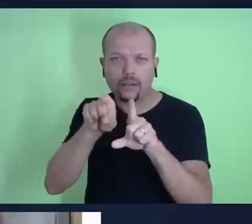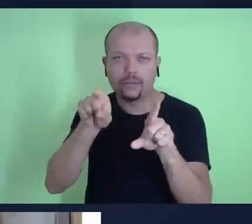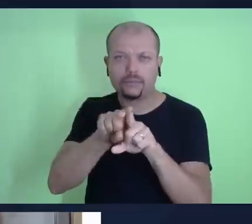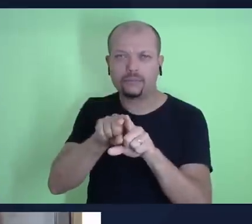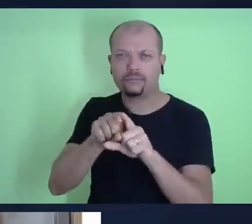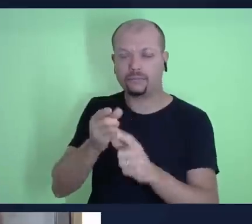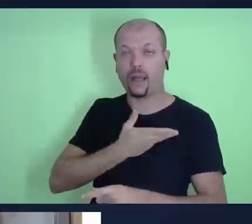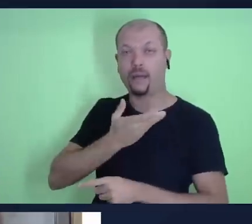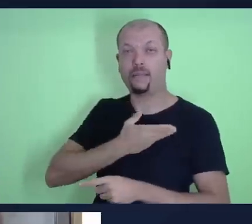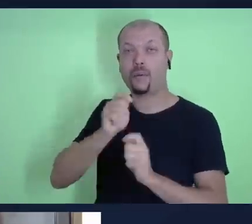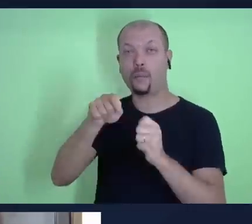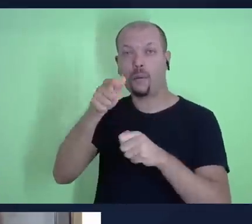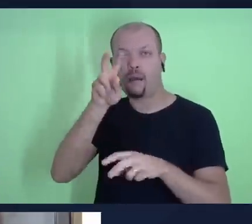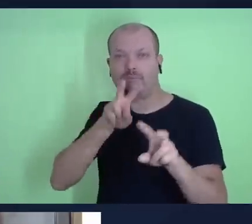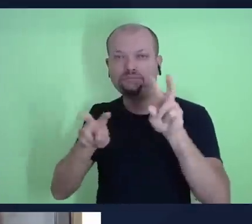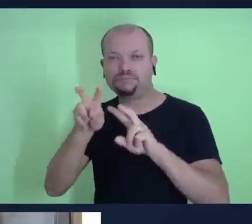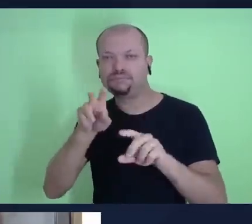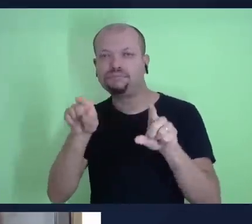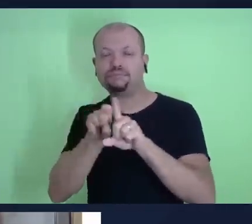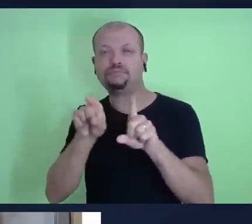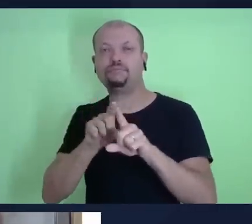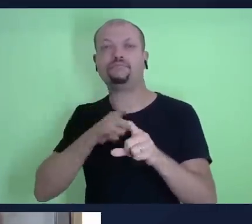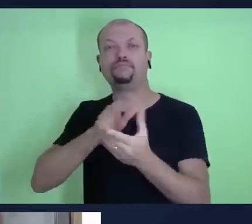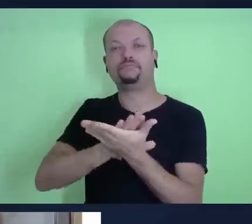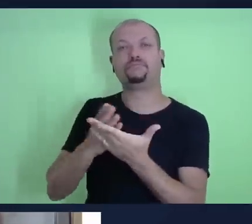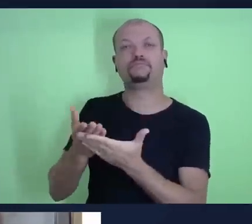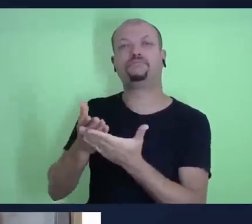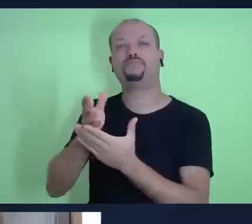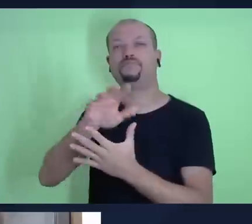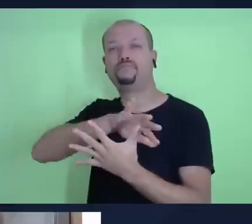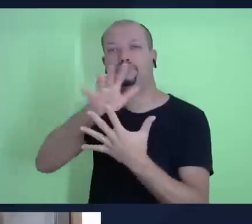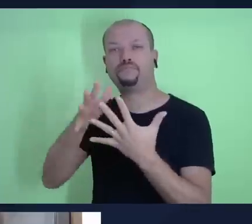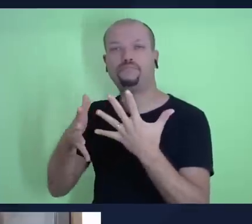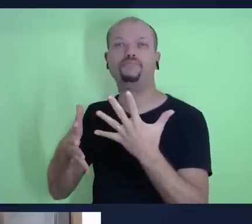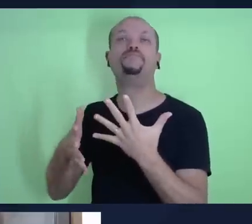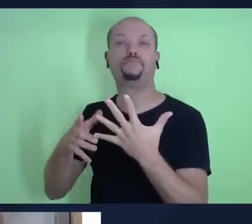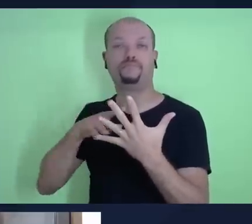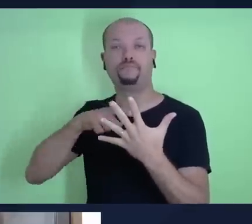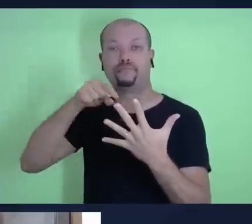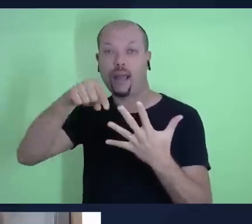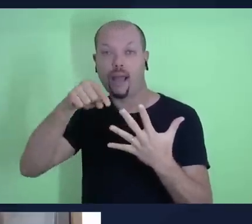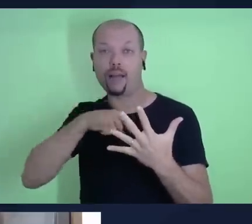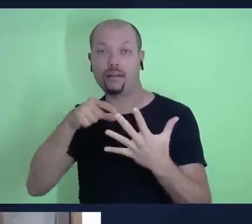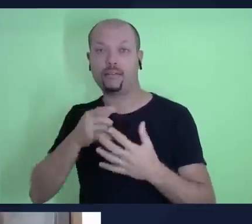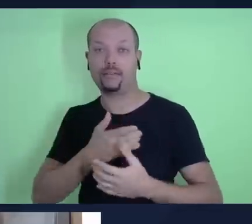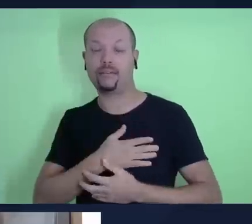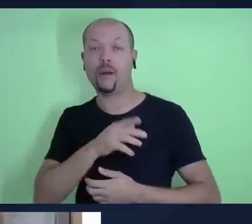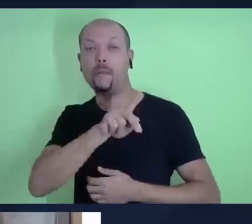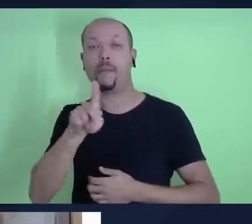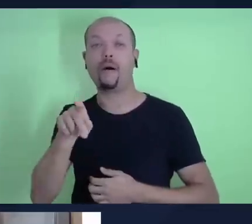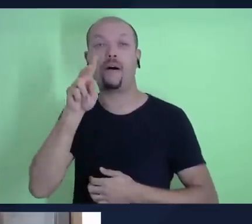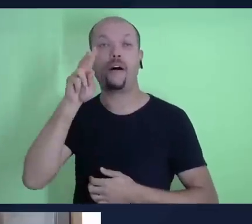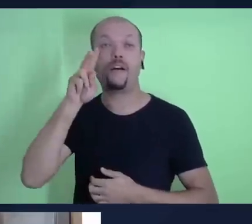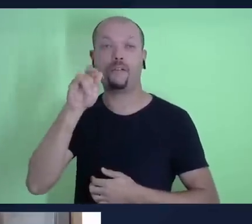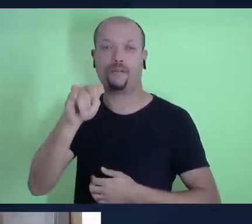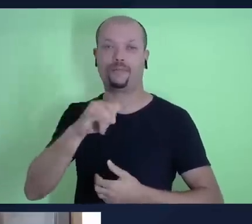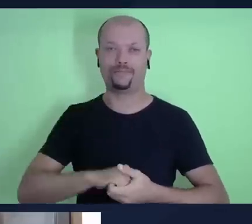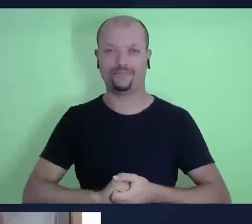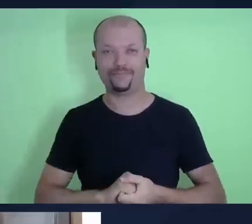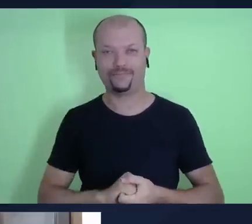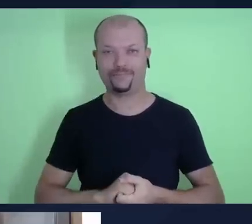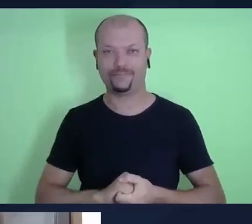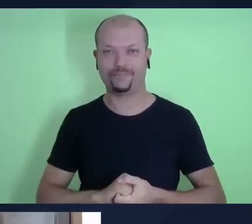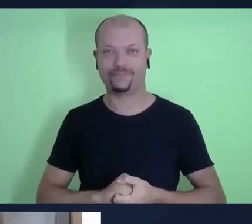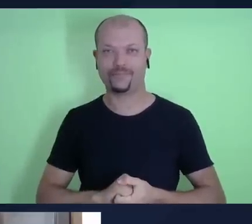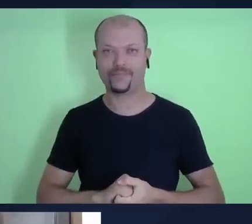que podem ver, temos também a interpretação em libras aqui com o nosso querido professor Vilmar Silva,